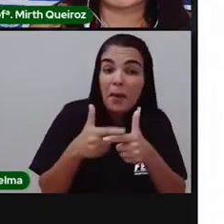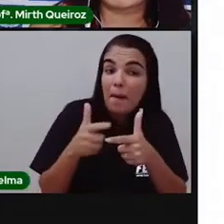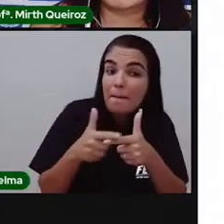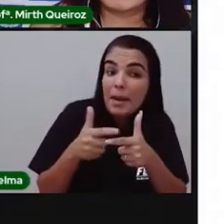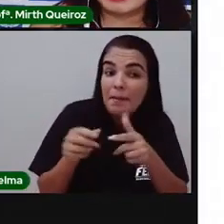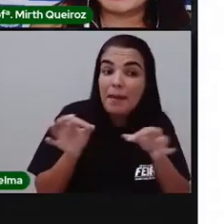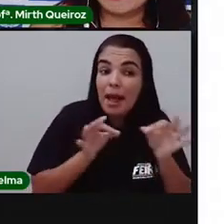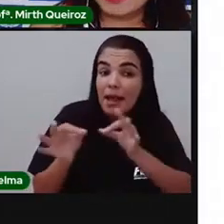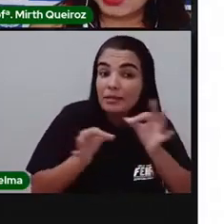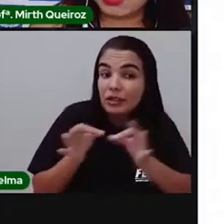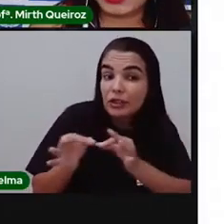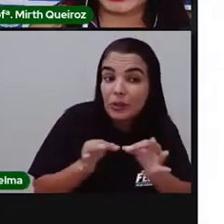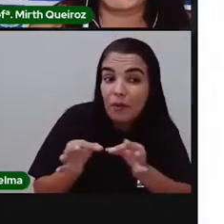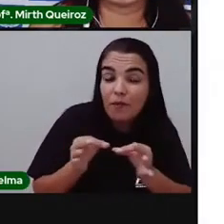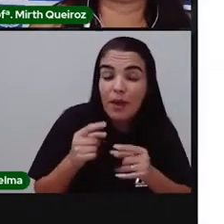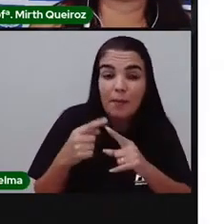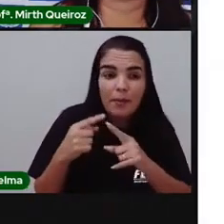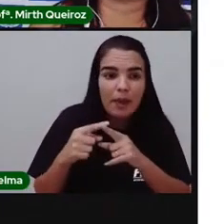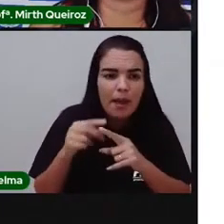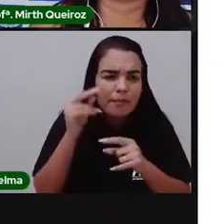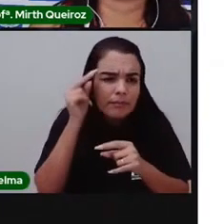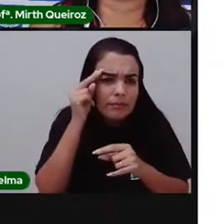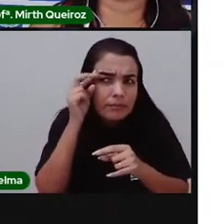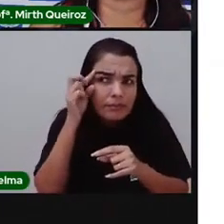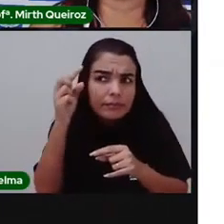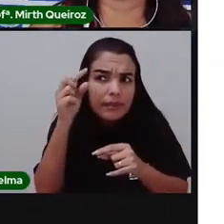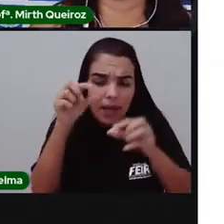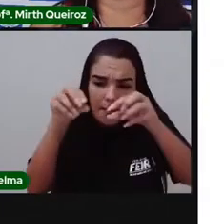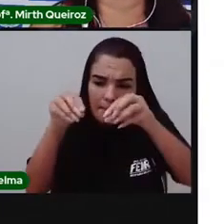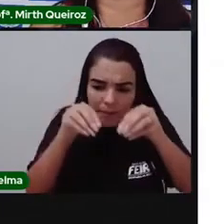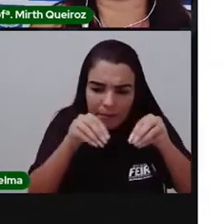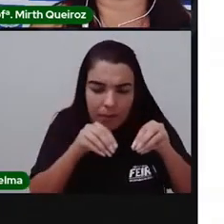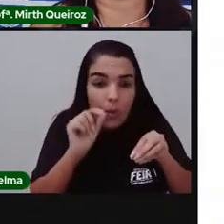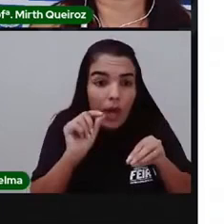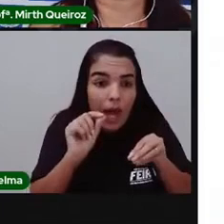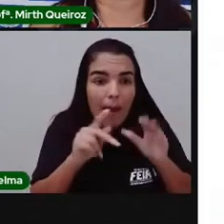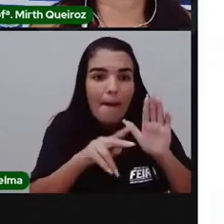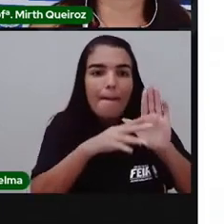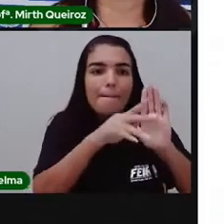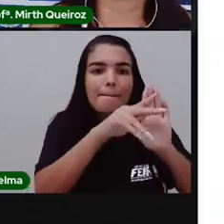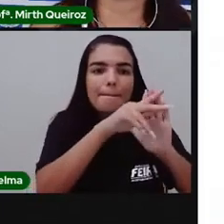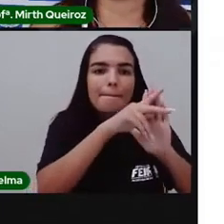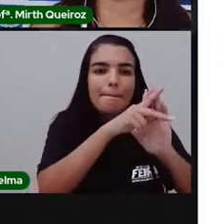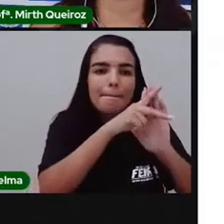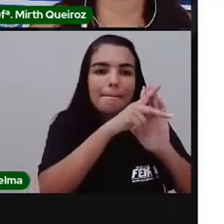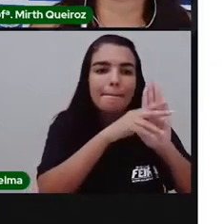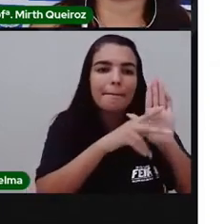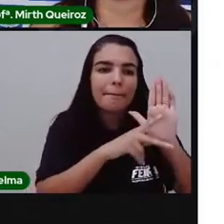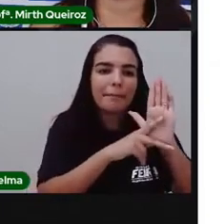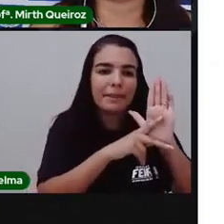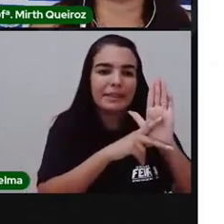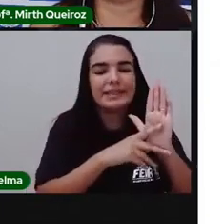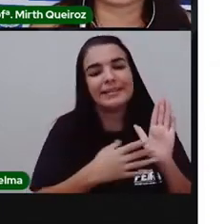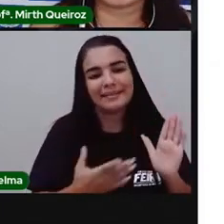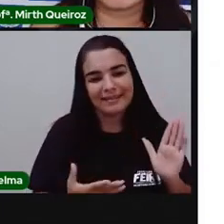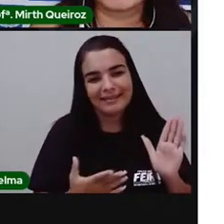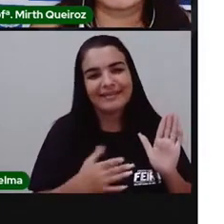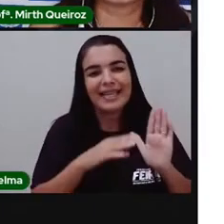para montar cada figura, é necessário planejar. Um de cada peça será